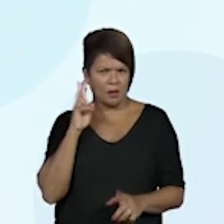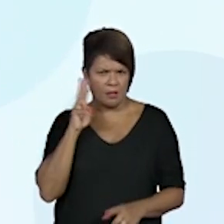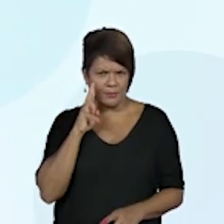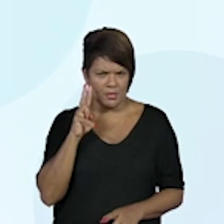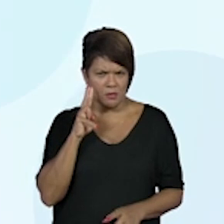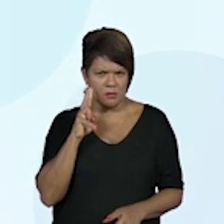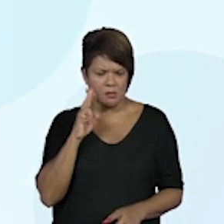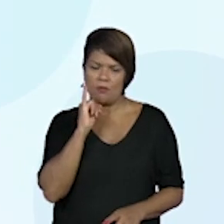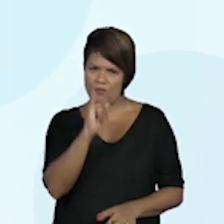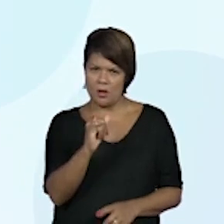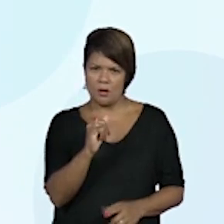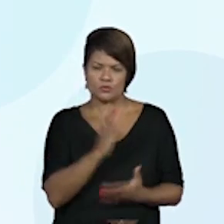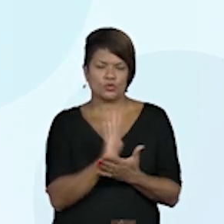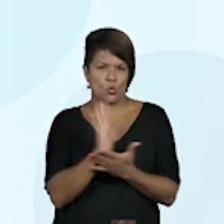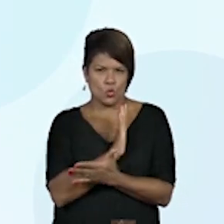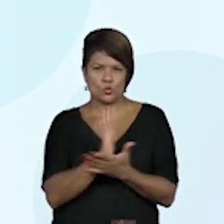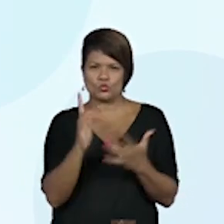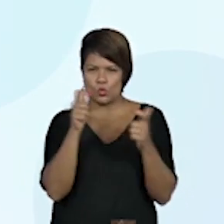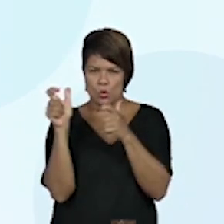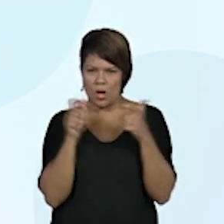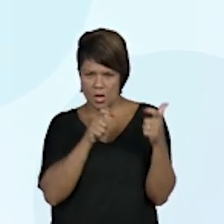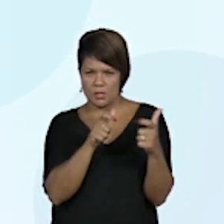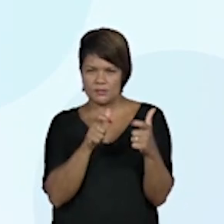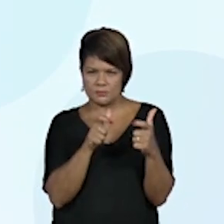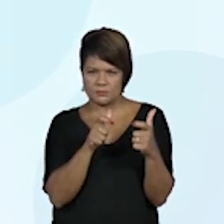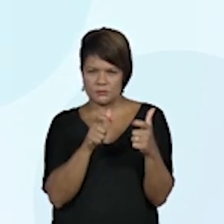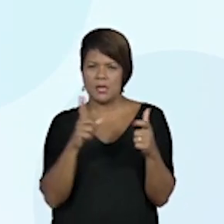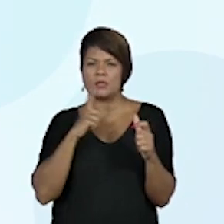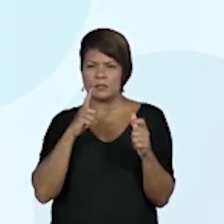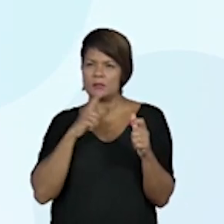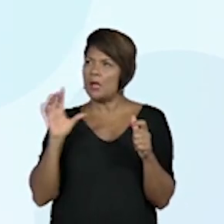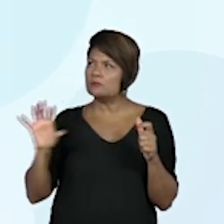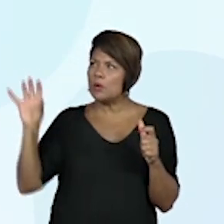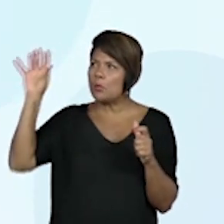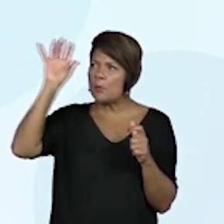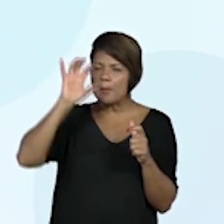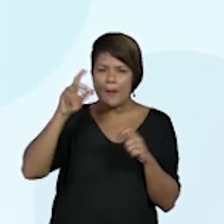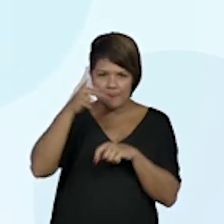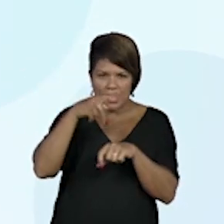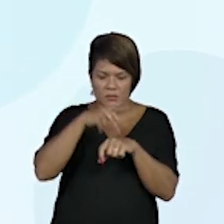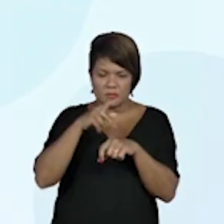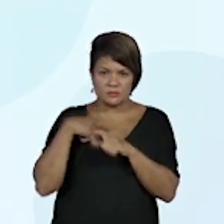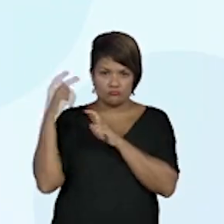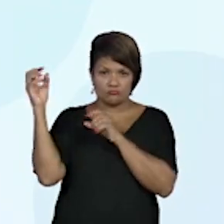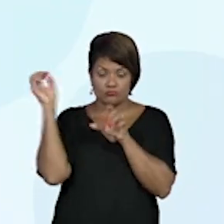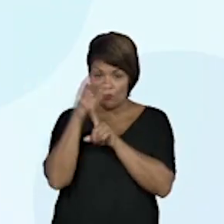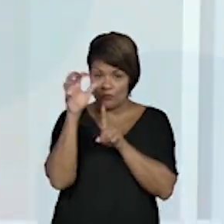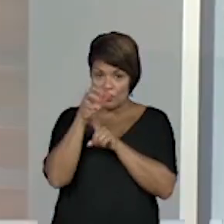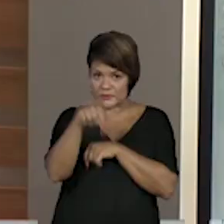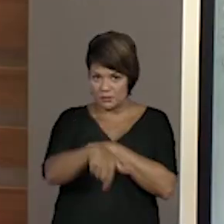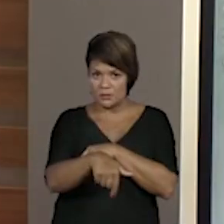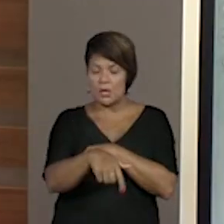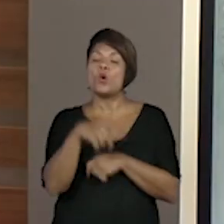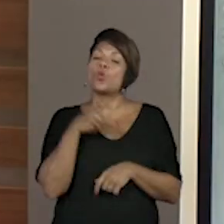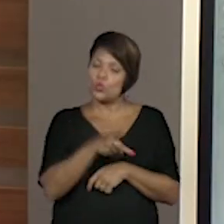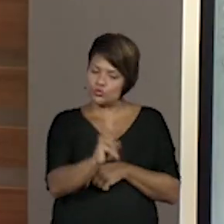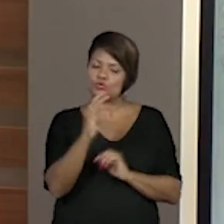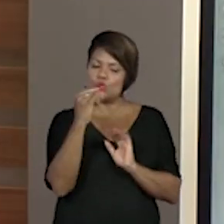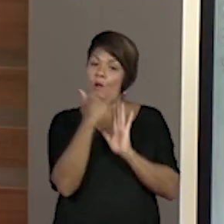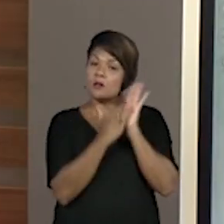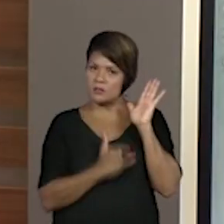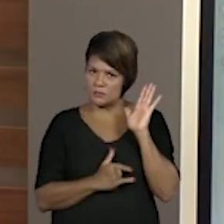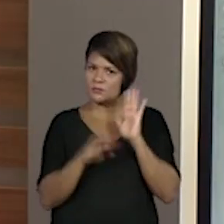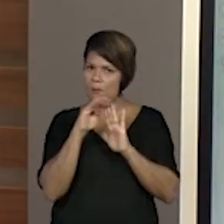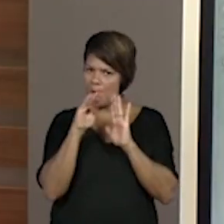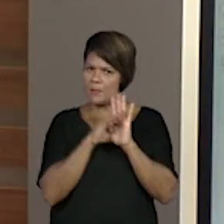que a gente falou de alguns lugares que têm influência de outros países? Eu quero que vocês continuem fazendo essa lista aí, porque a gente